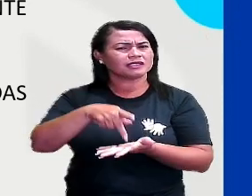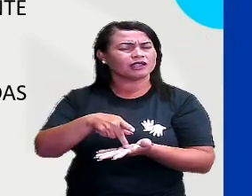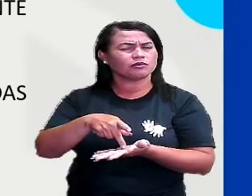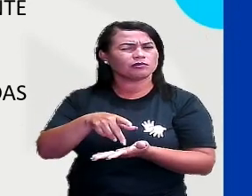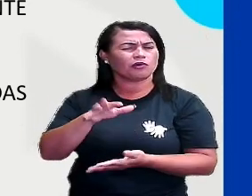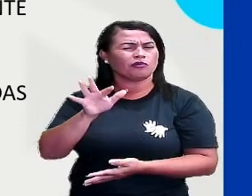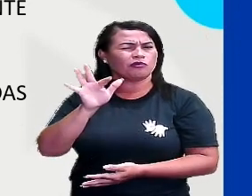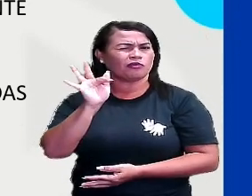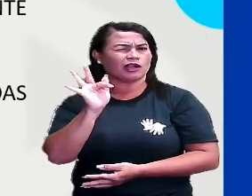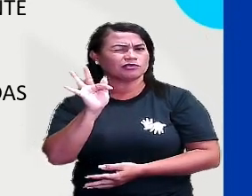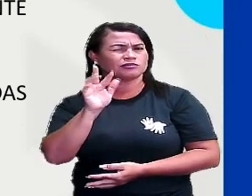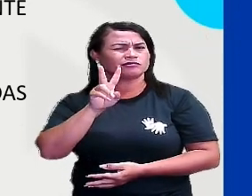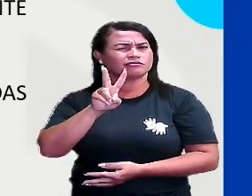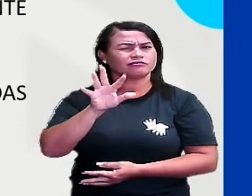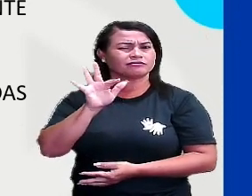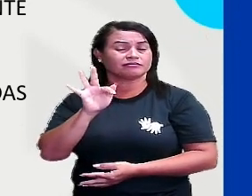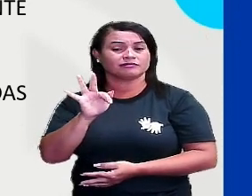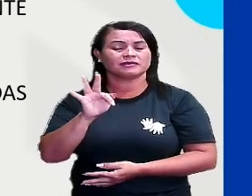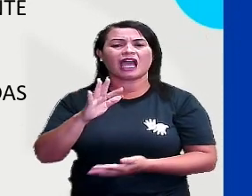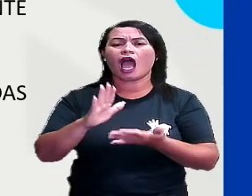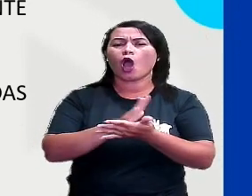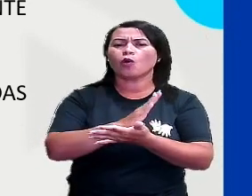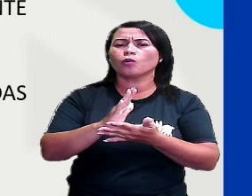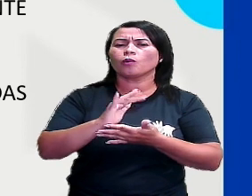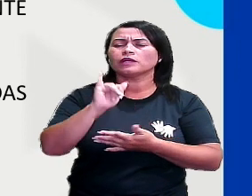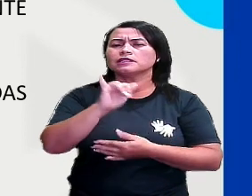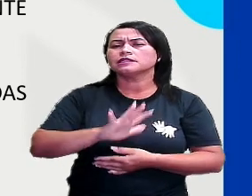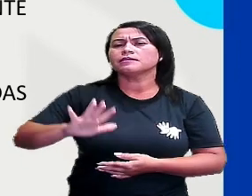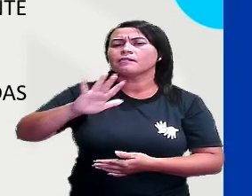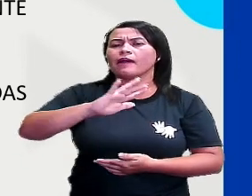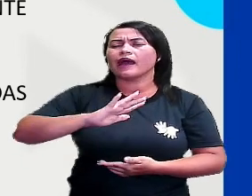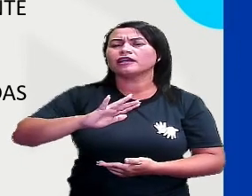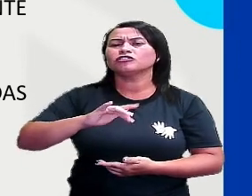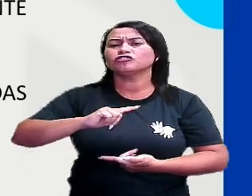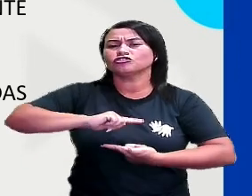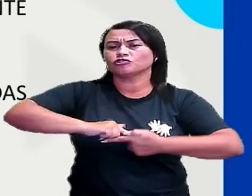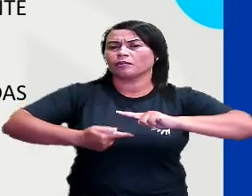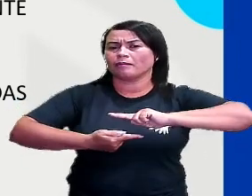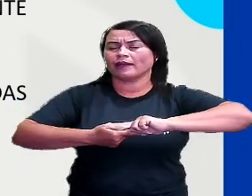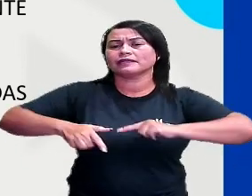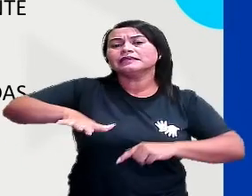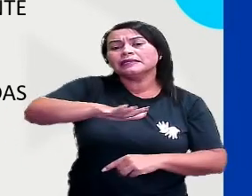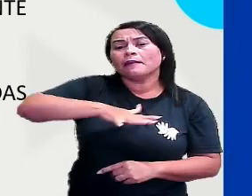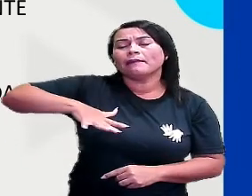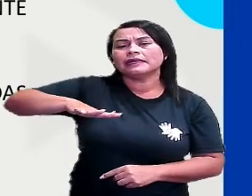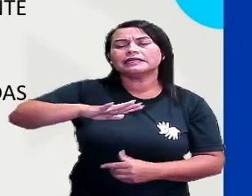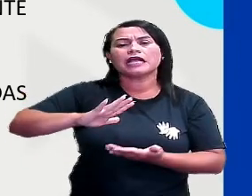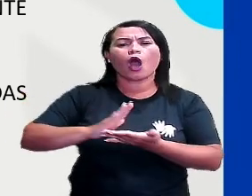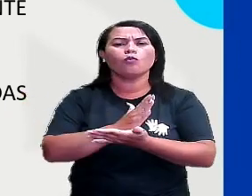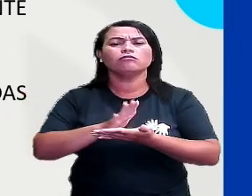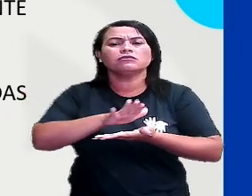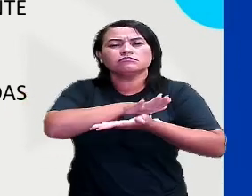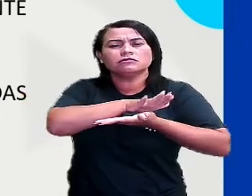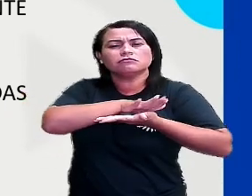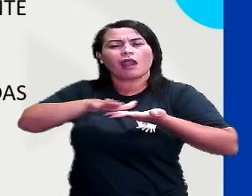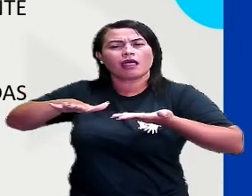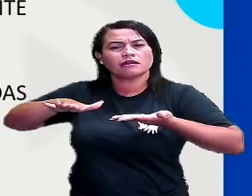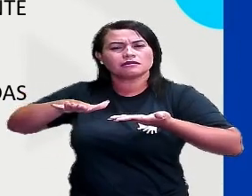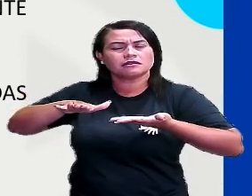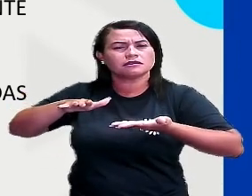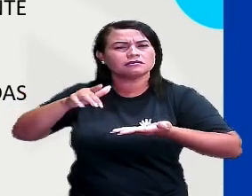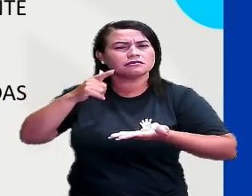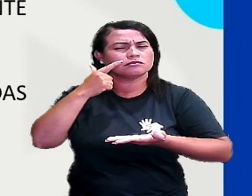Algumas figuras geométricas espaciais são formadas a partir de figuras planas. Opa,